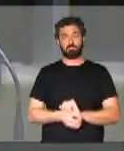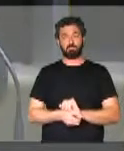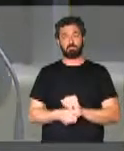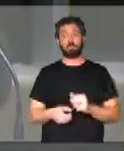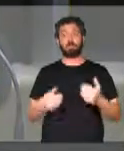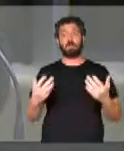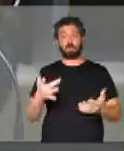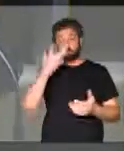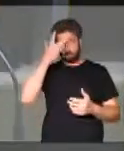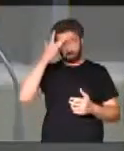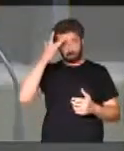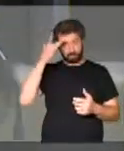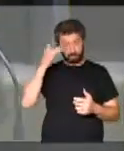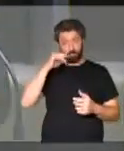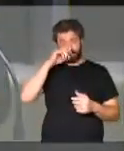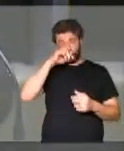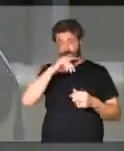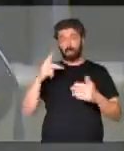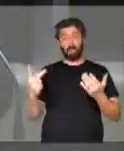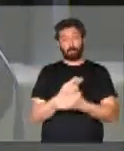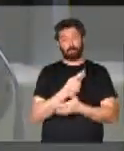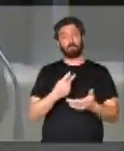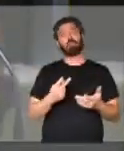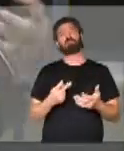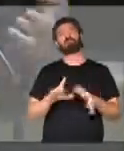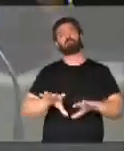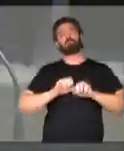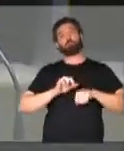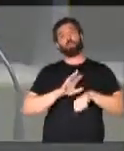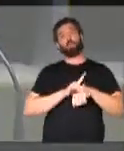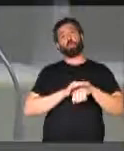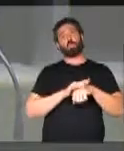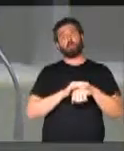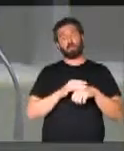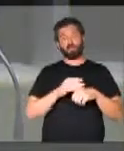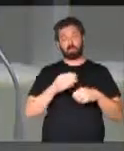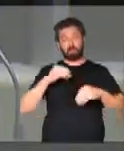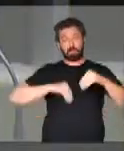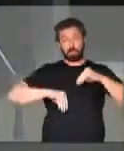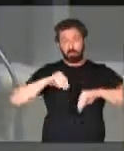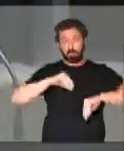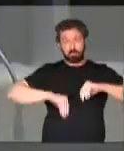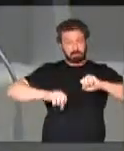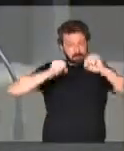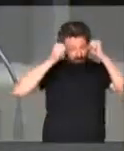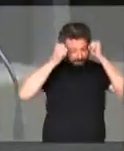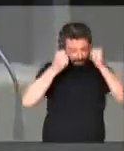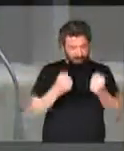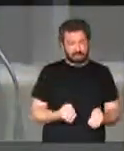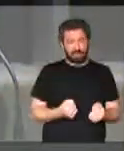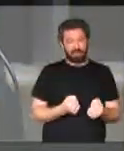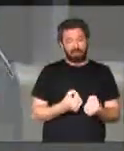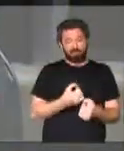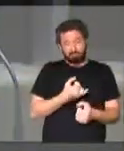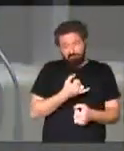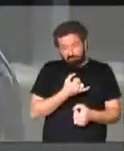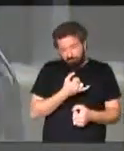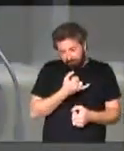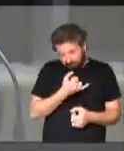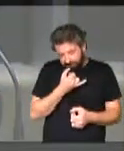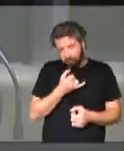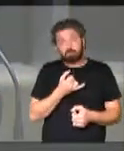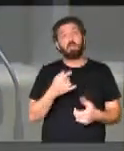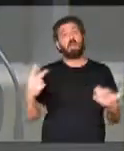E as pessoas, quando adoecem, sofrem de uma depressão profunda, elas pensam e